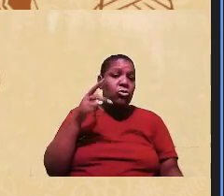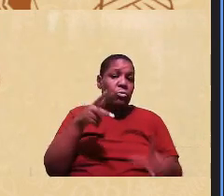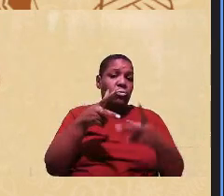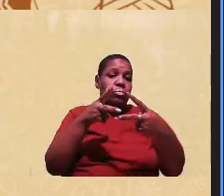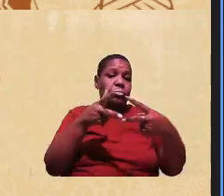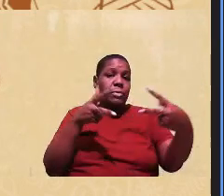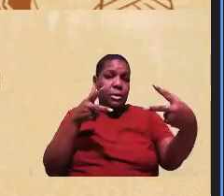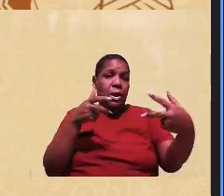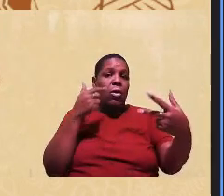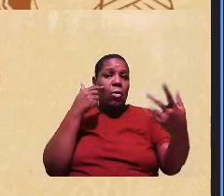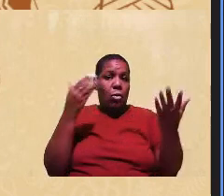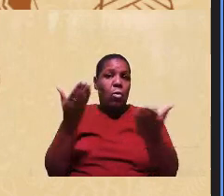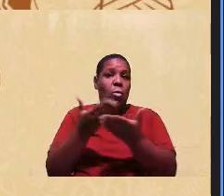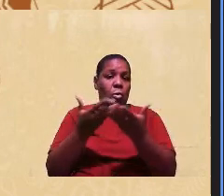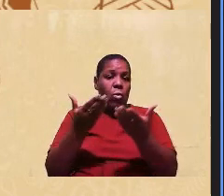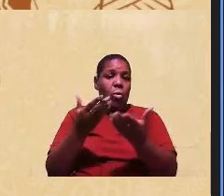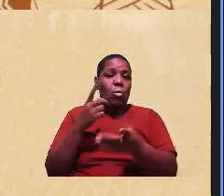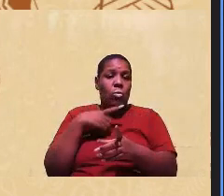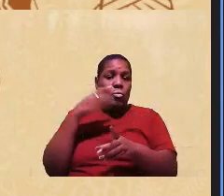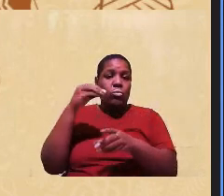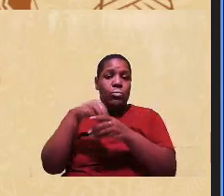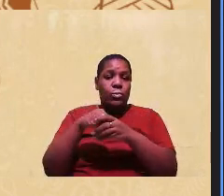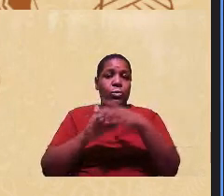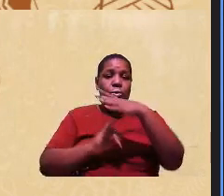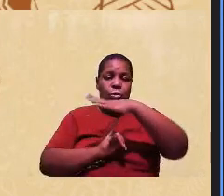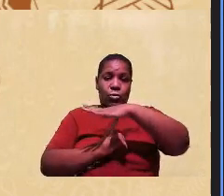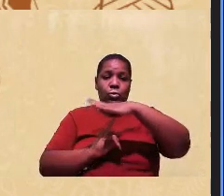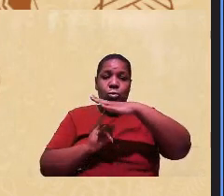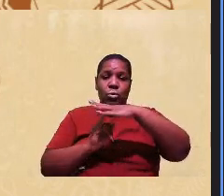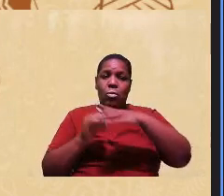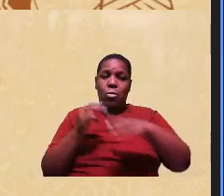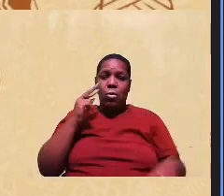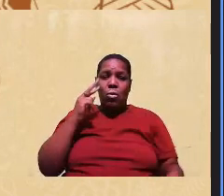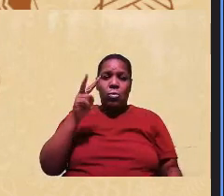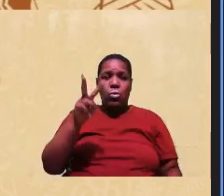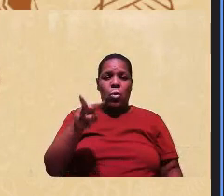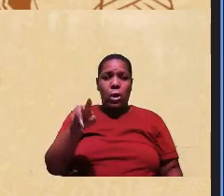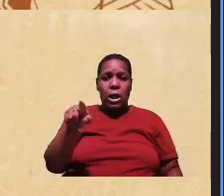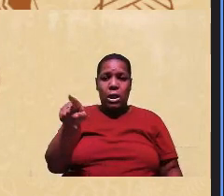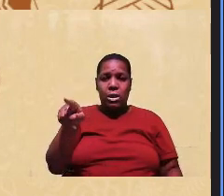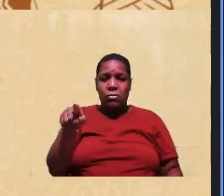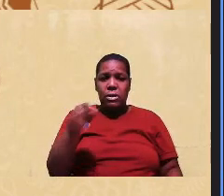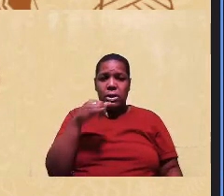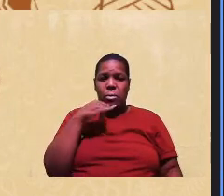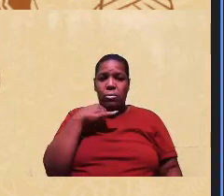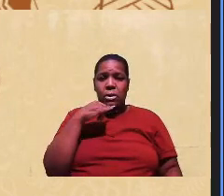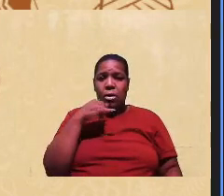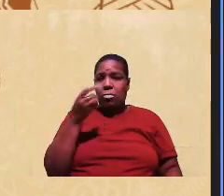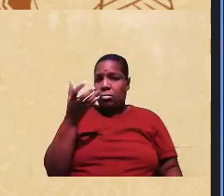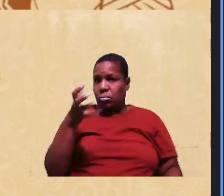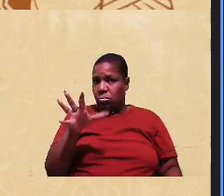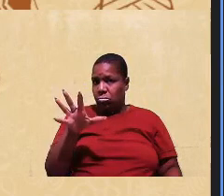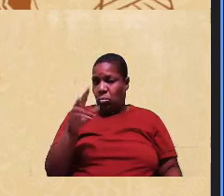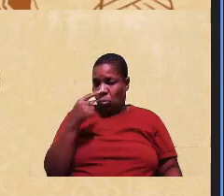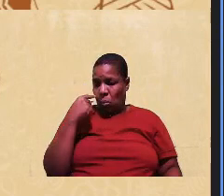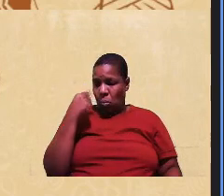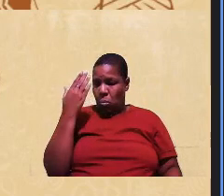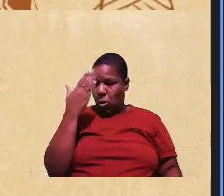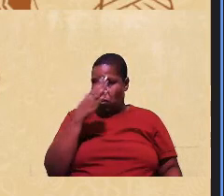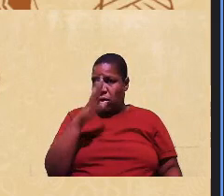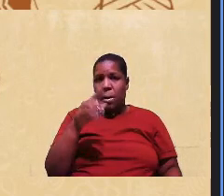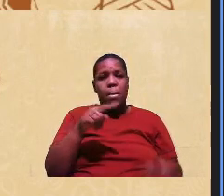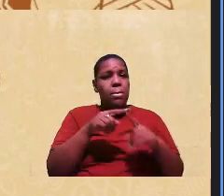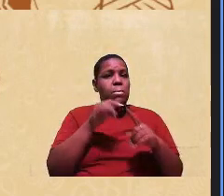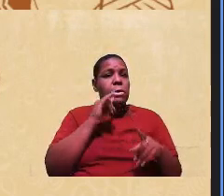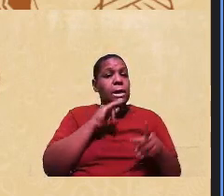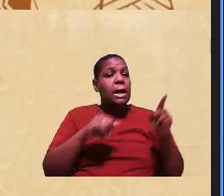conjuntura que tem dentro da instituição. Eu estou olhando vocês aqui, por exemplo, não estou querendo evidenciar, tá? Mas a